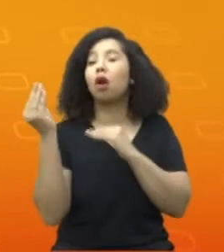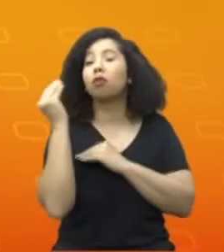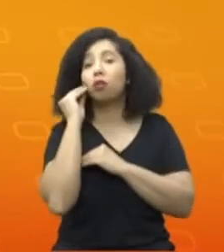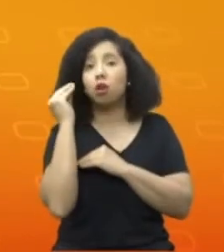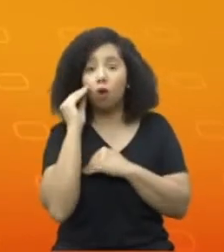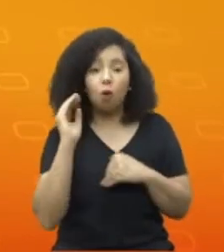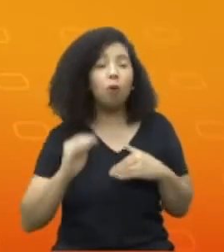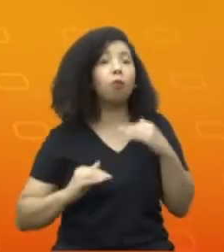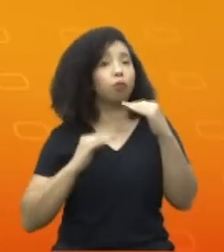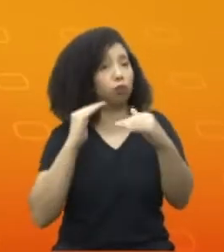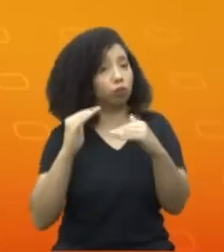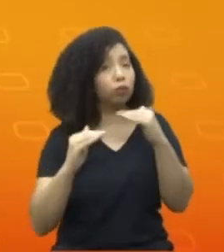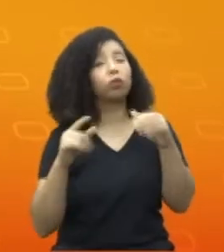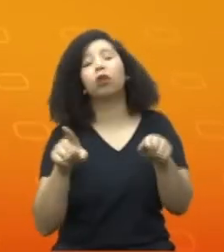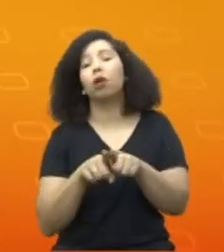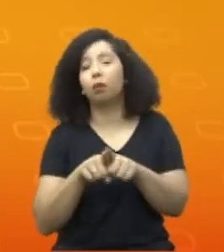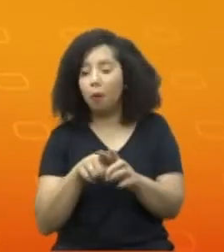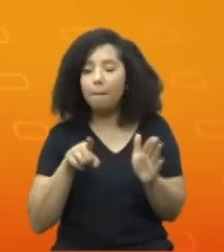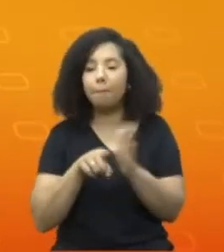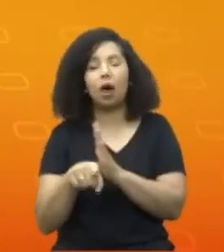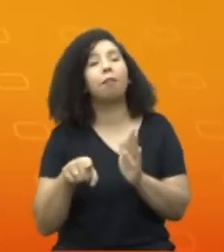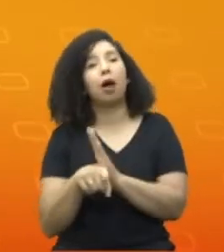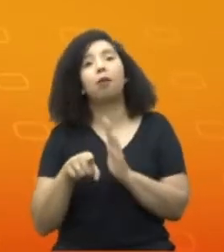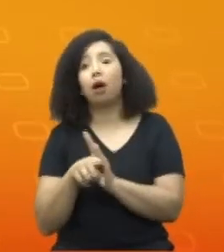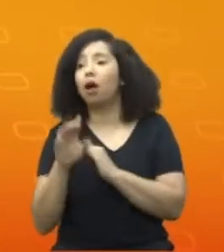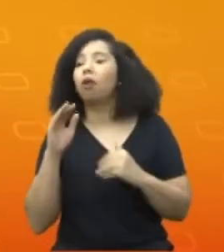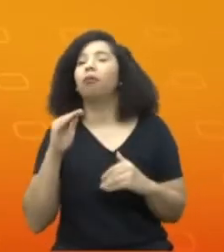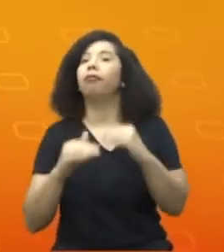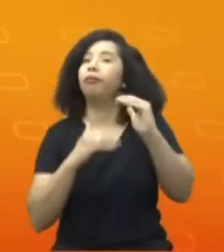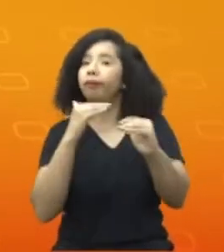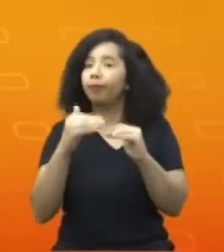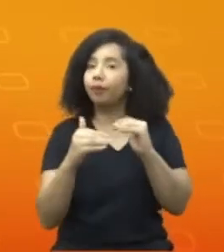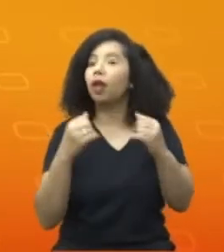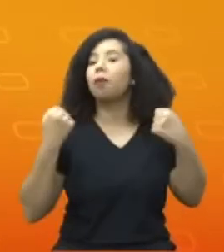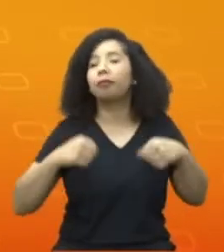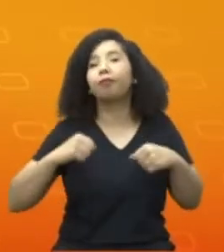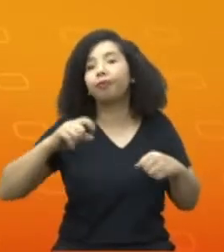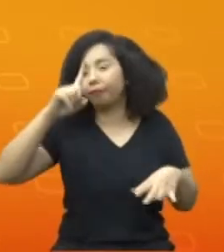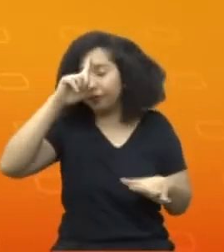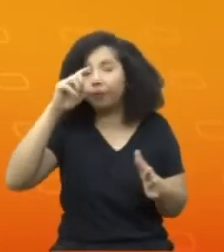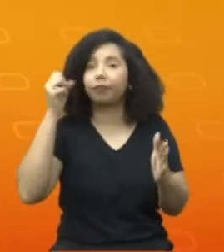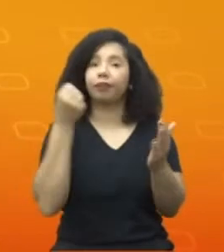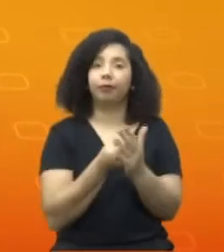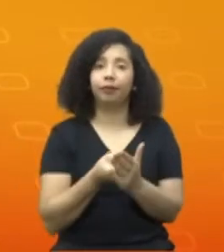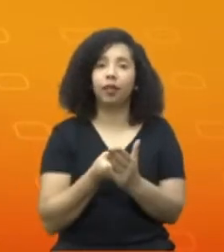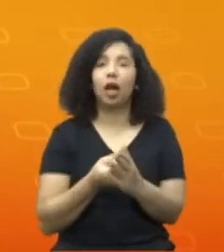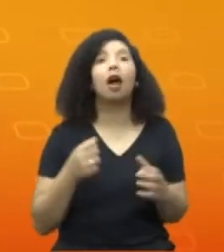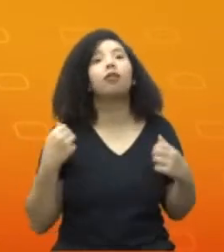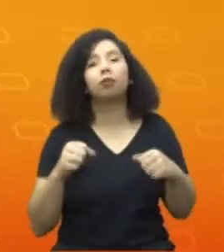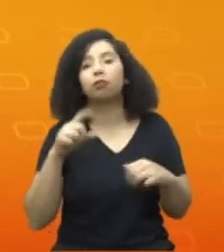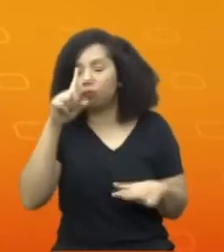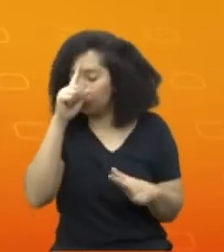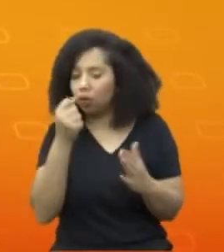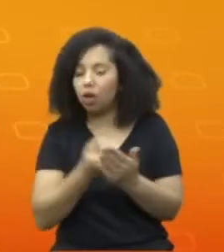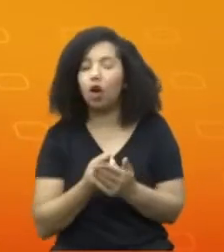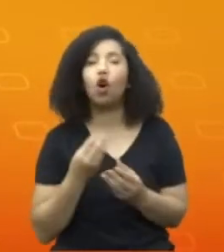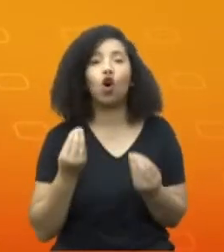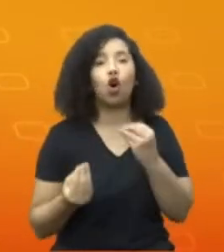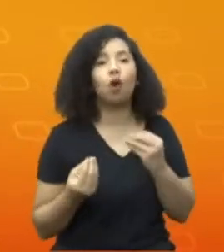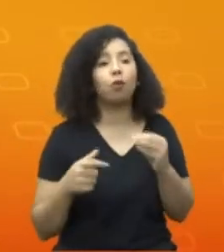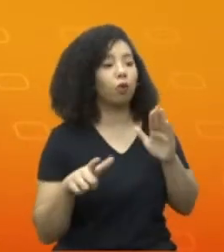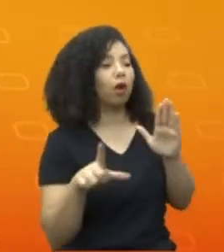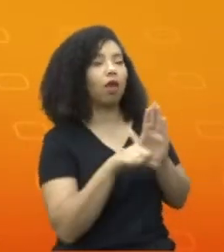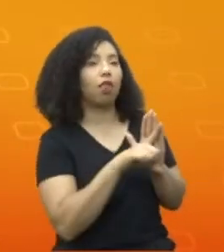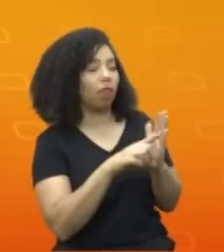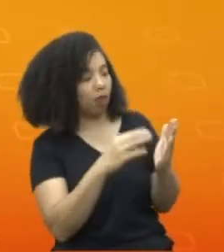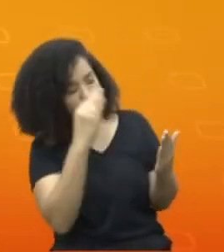sobrarão perguntas, sobrarão questões que vão ter que ser decididas com instrumentos legais, com leis, com